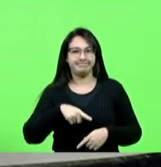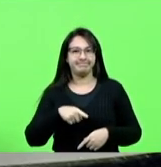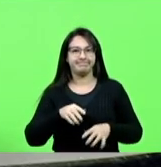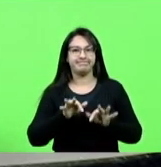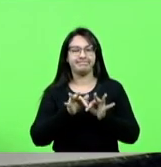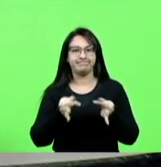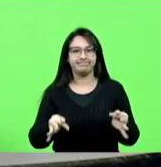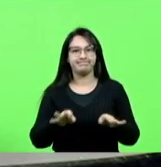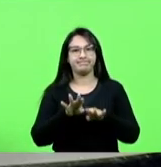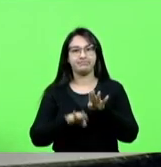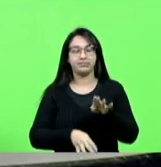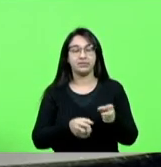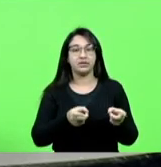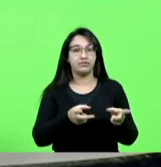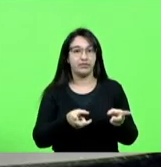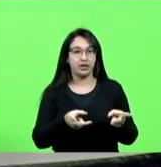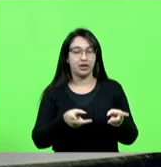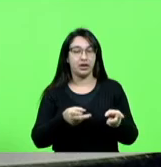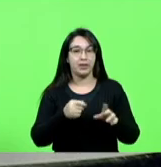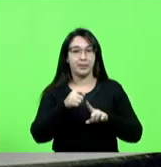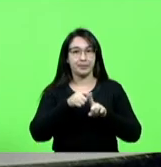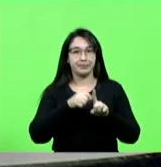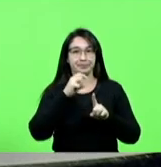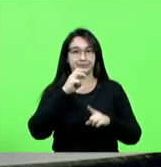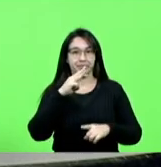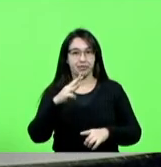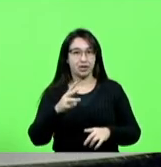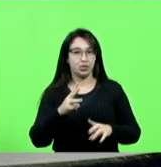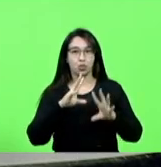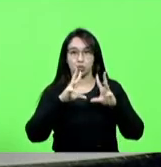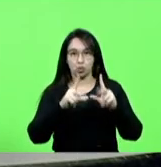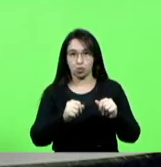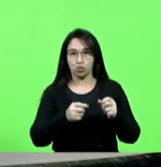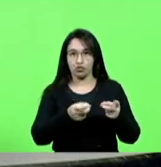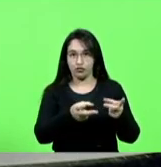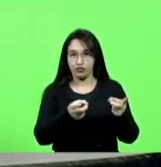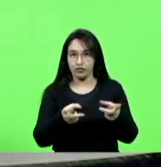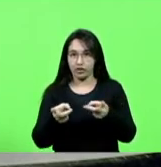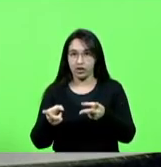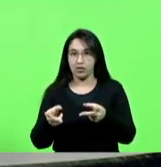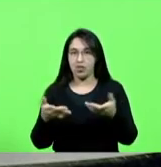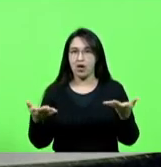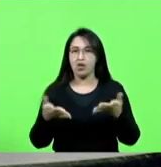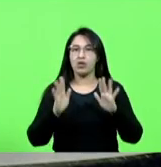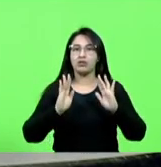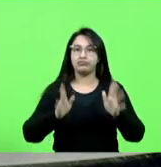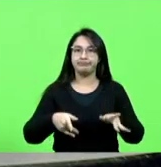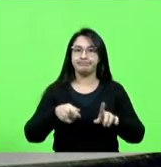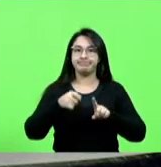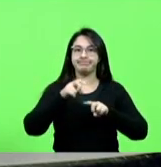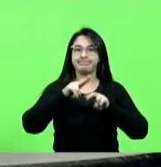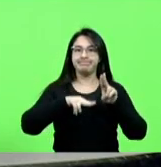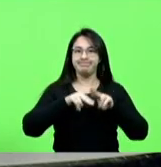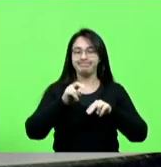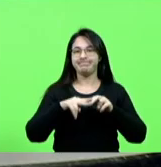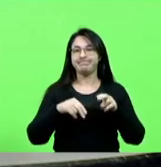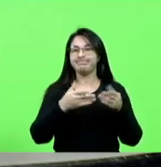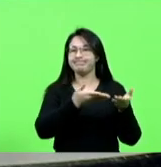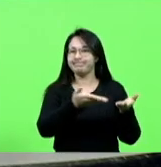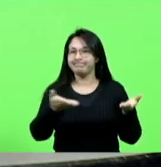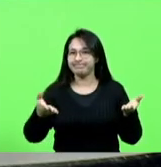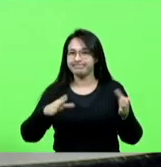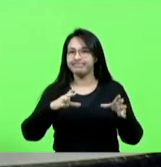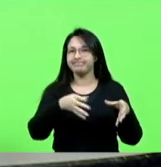alimento em março, vendeu tudo o que produziu e nós estamos em junho. E essas comunidades estão